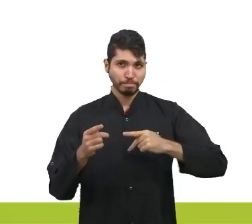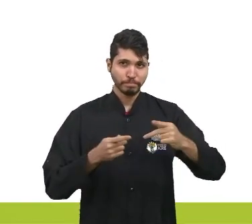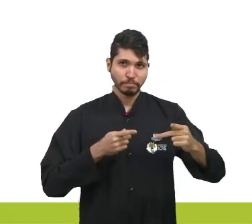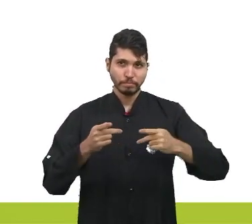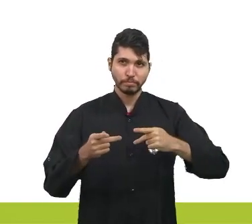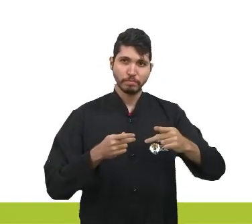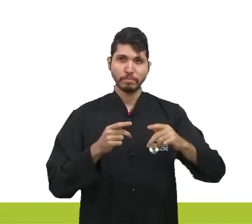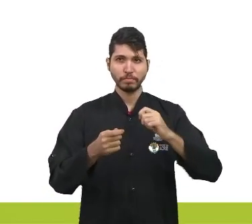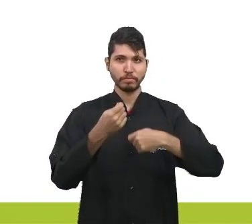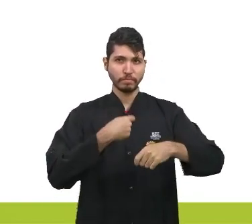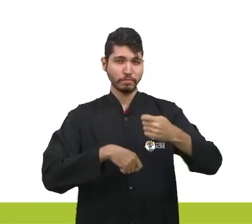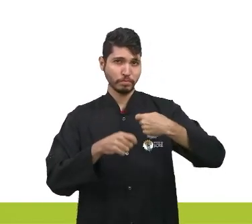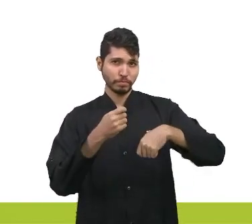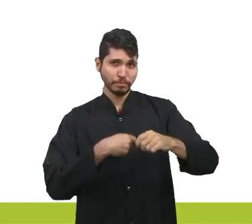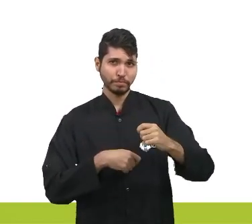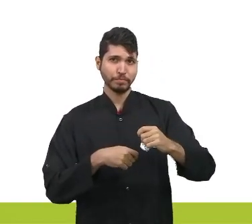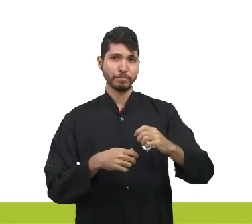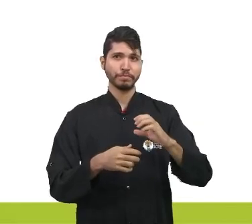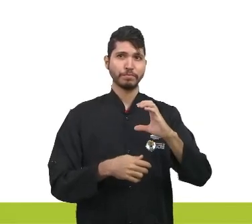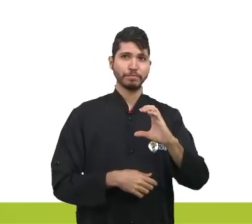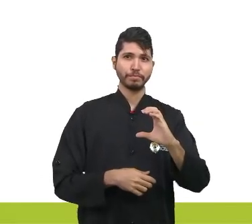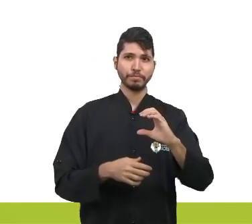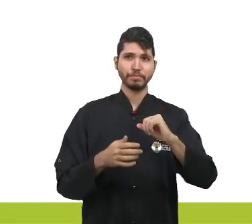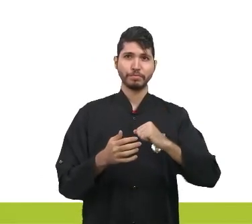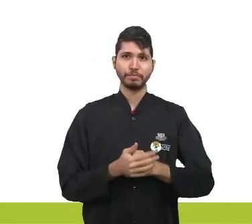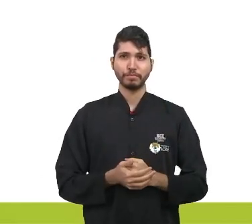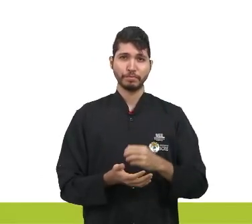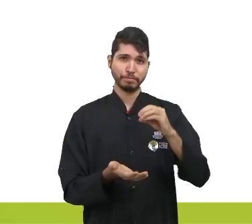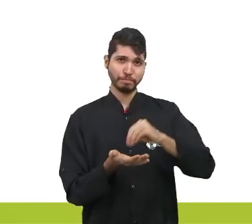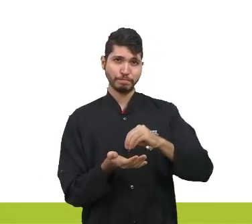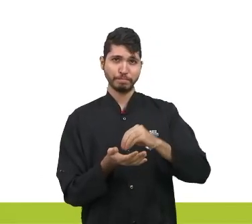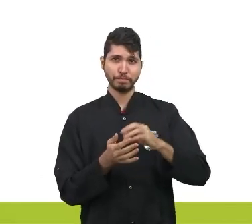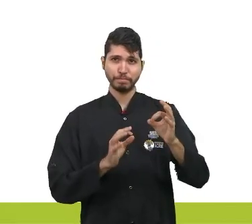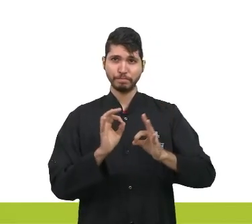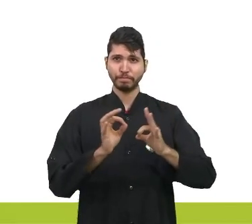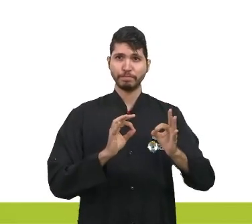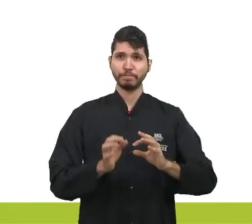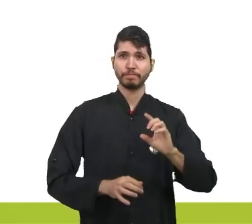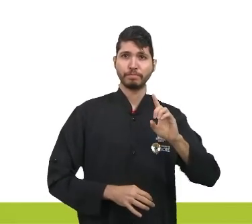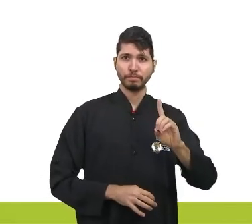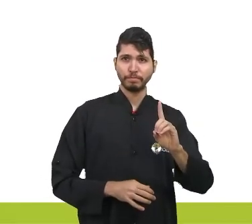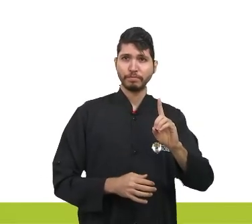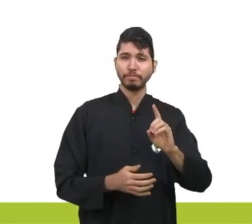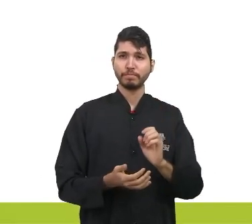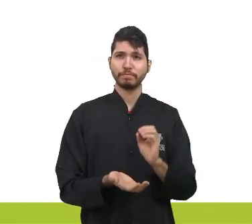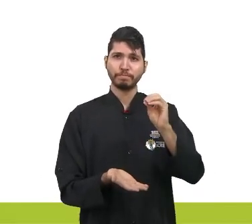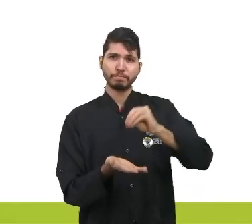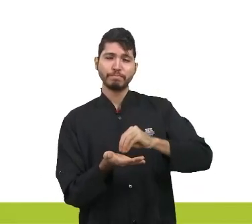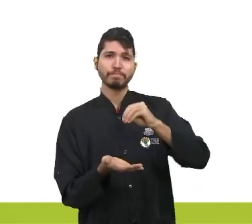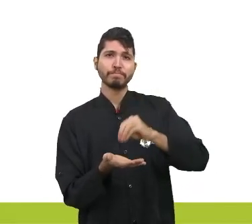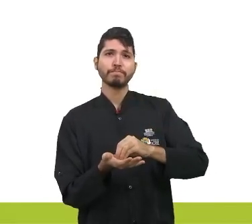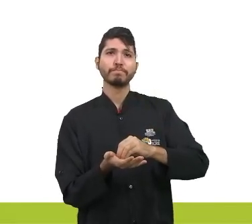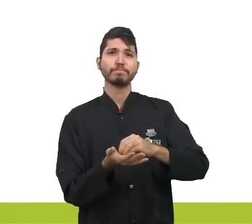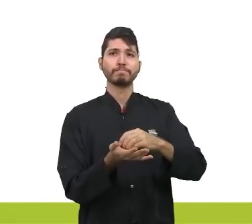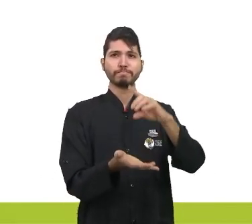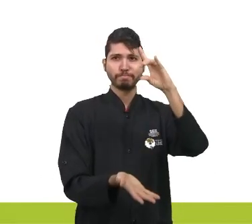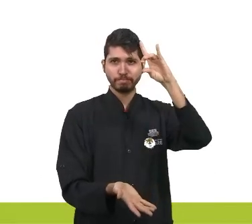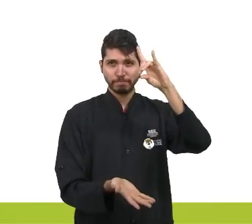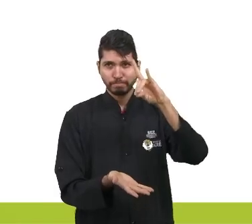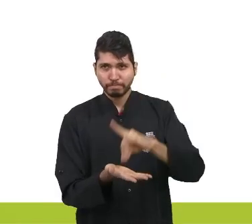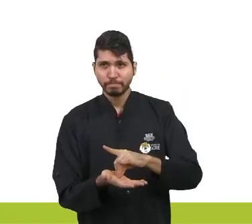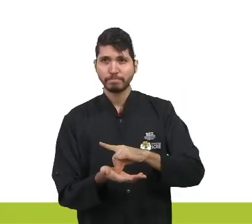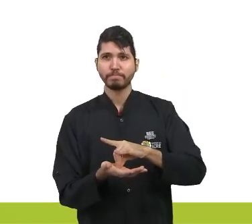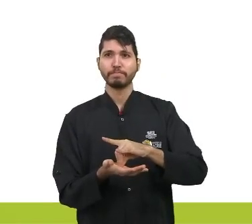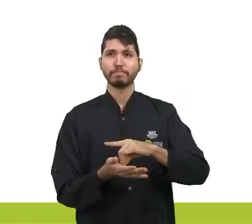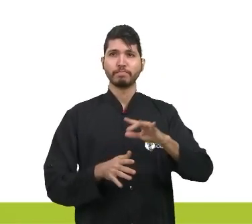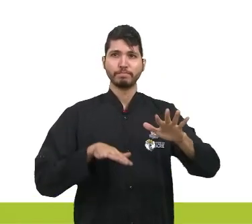modernos, letra D ilegitimidade na atuação dos movimentos de representação classista